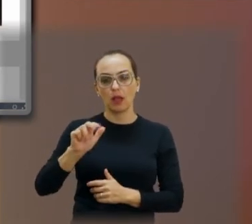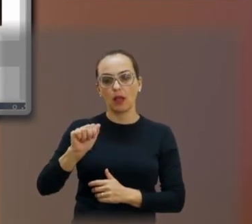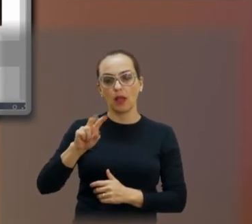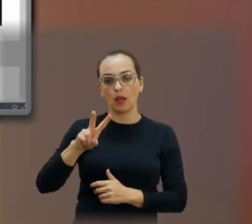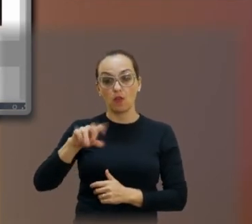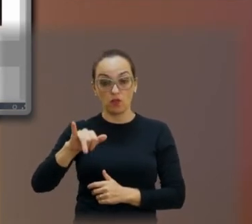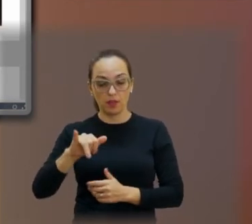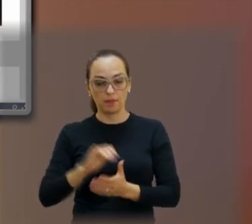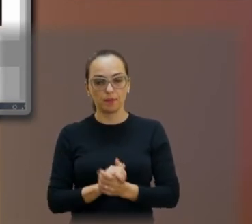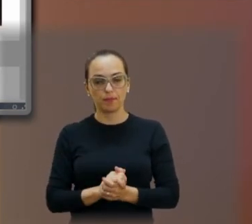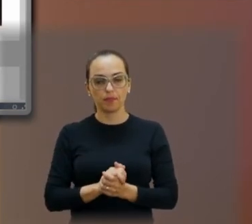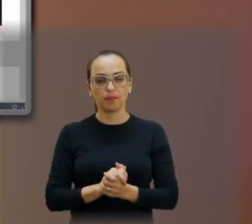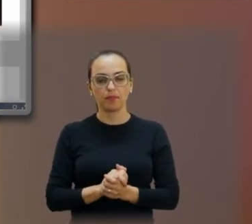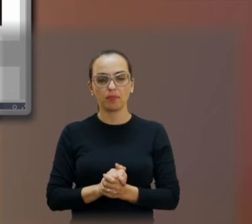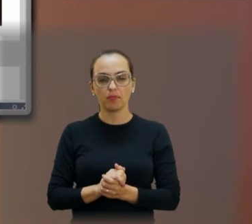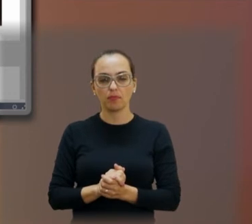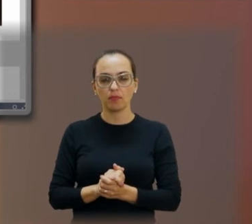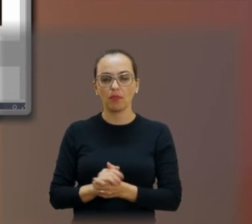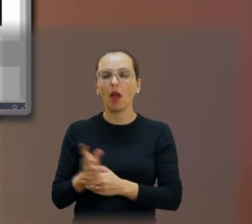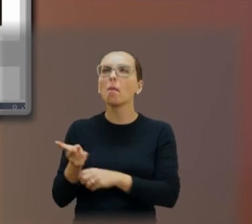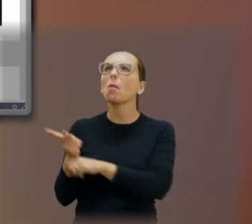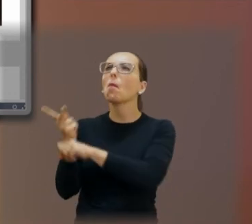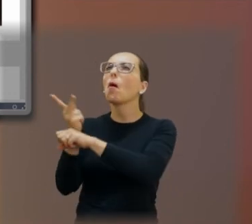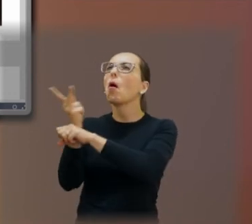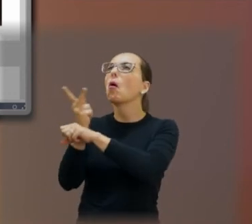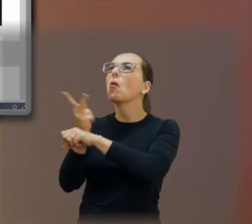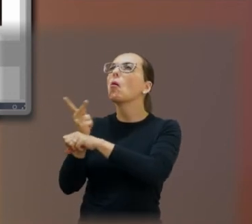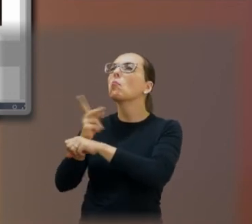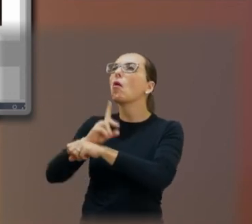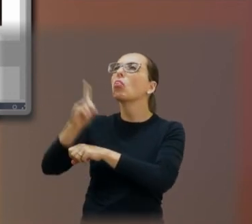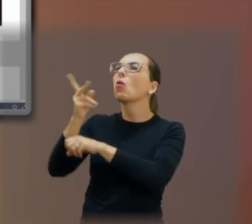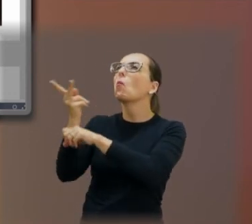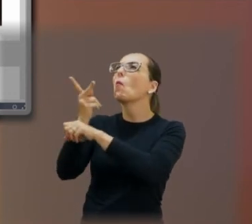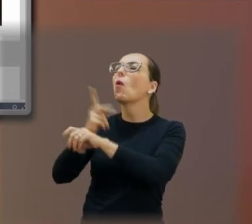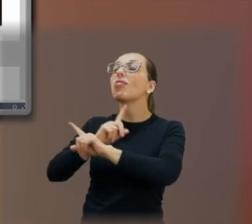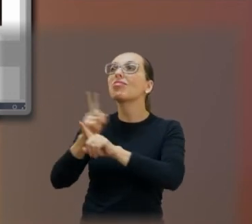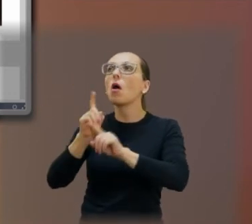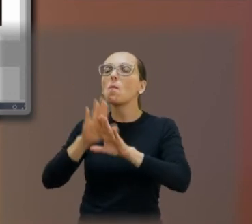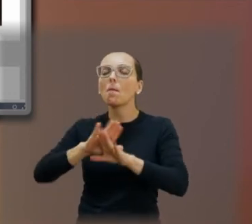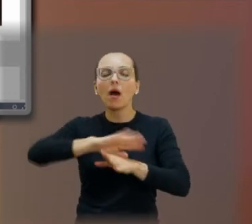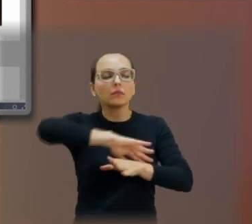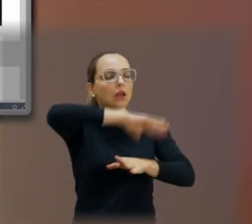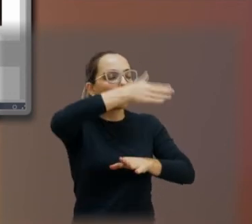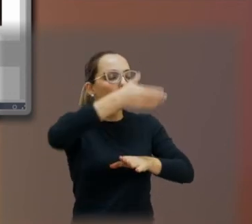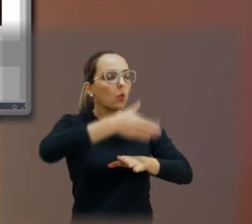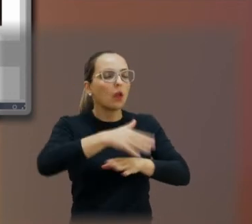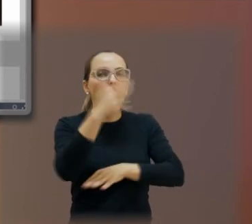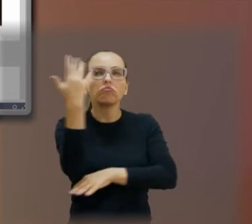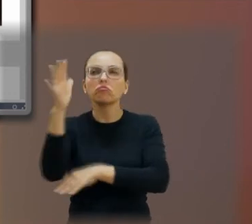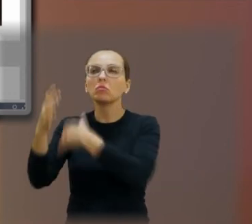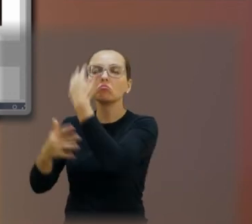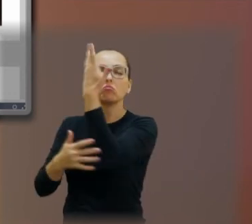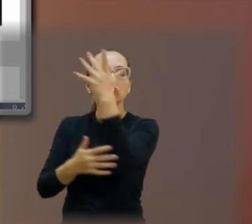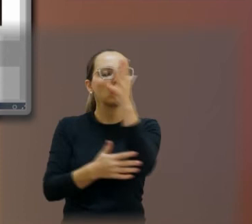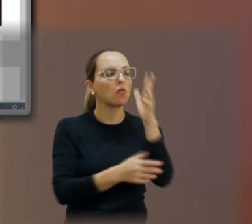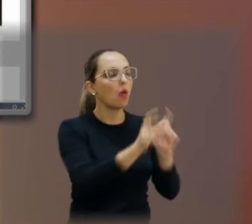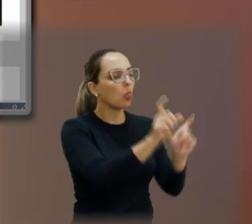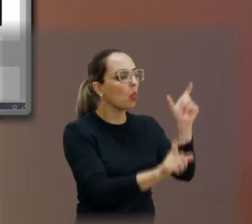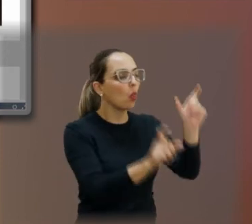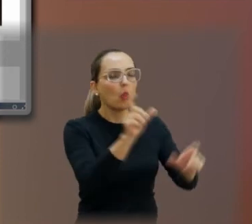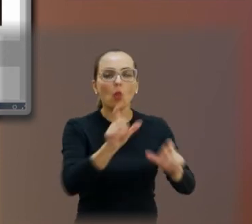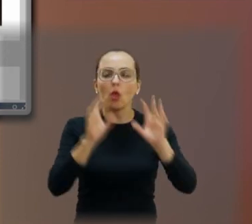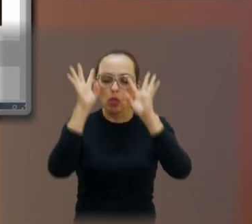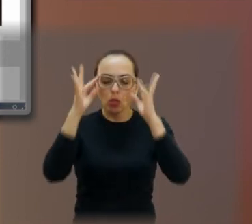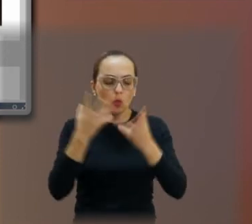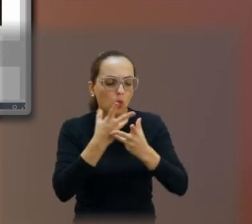Não procure Deus olhando para o céu. O procure em cada par de olhos, nas árvores, nas montanhas, em cada braço e também nos animais.